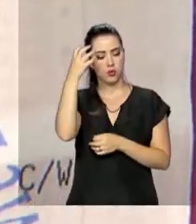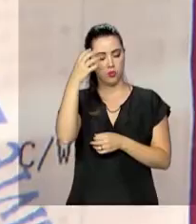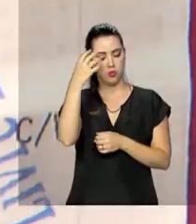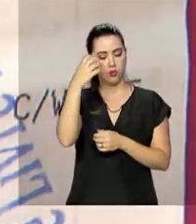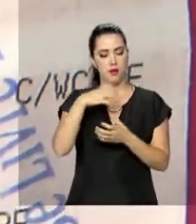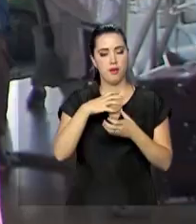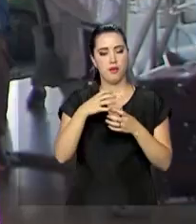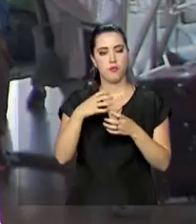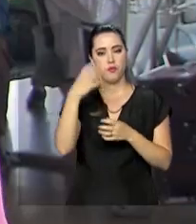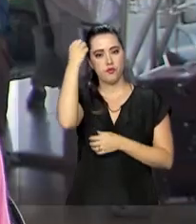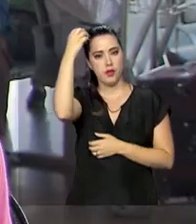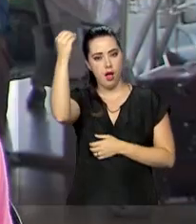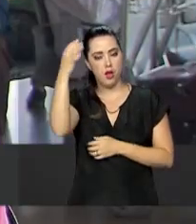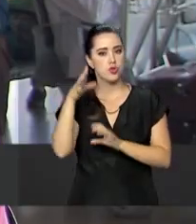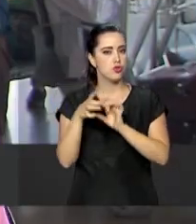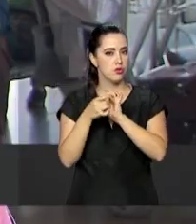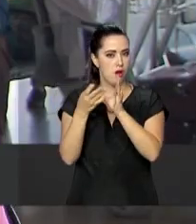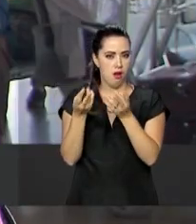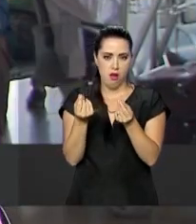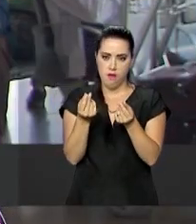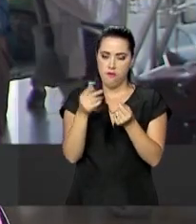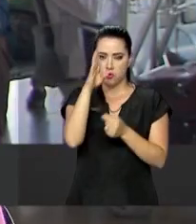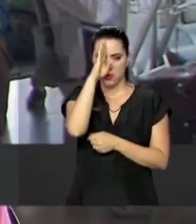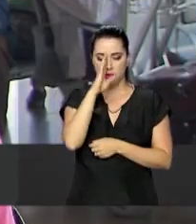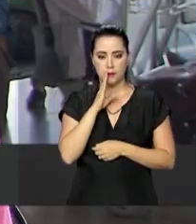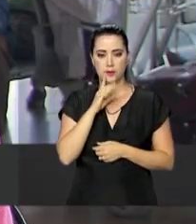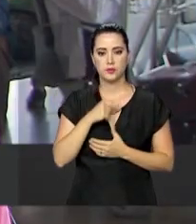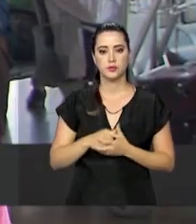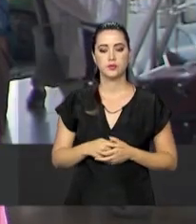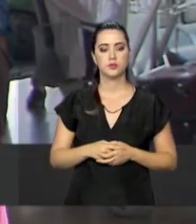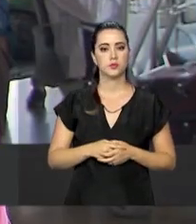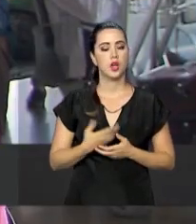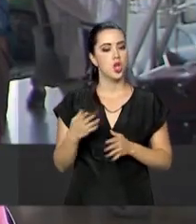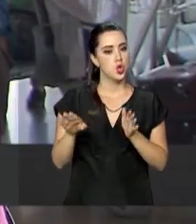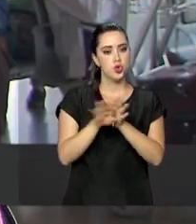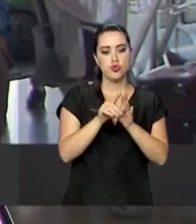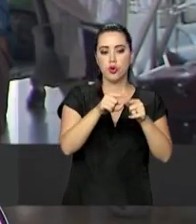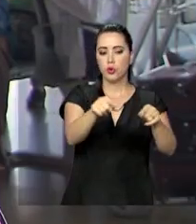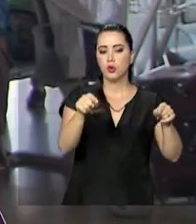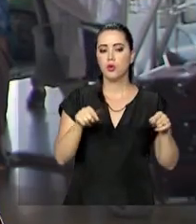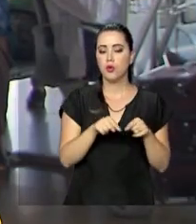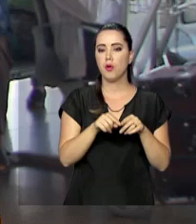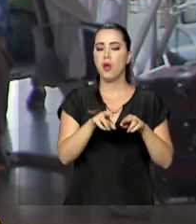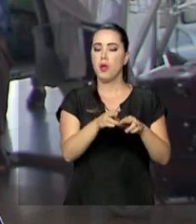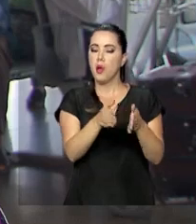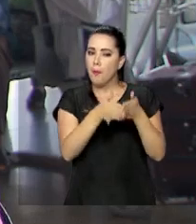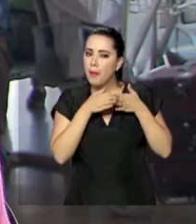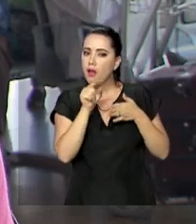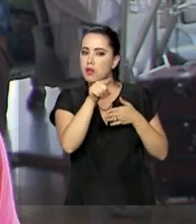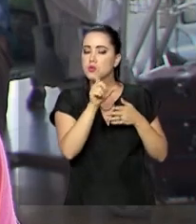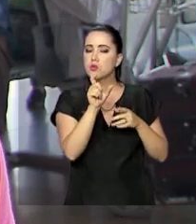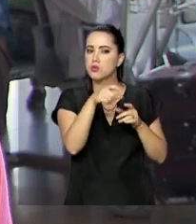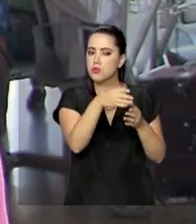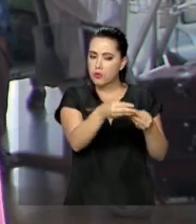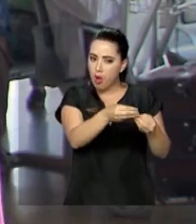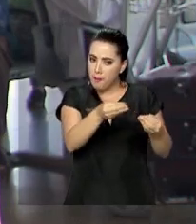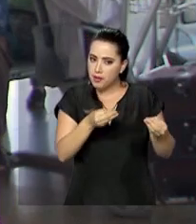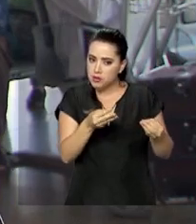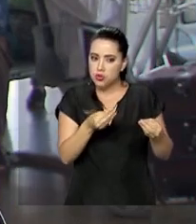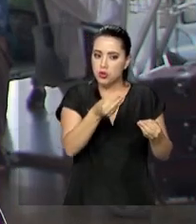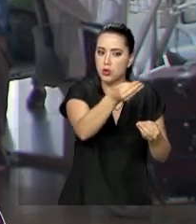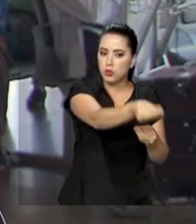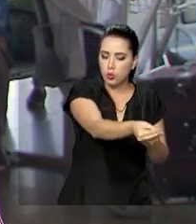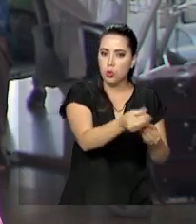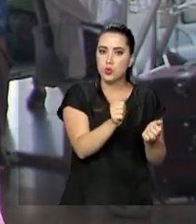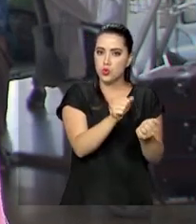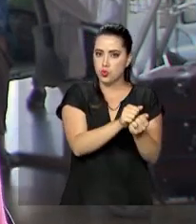com PASSE LIVRE. Eu chego no guinche que eu quero, qual o estado que eu vou, aí eu peço a passagem. Eu dou o cartão do PASSE LIVRE